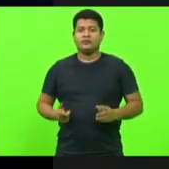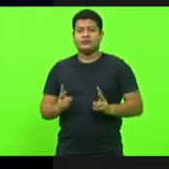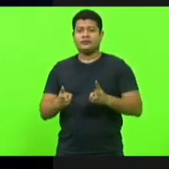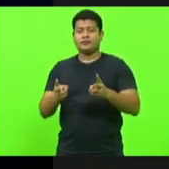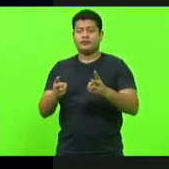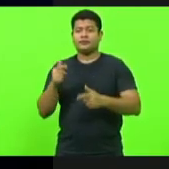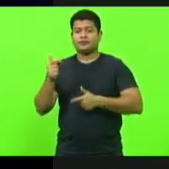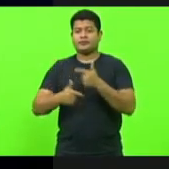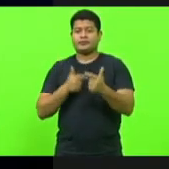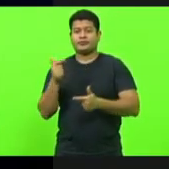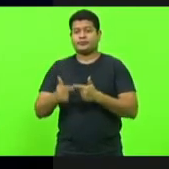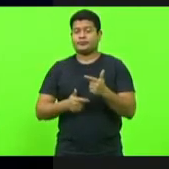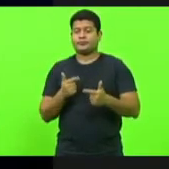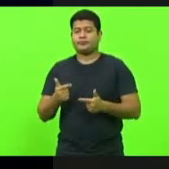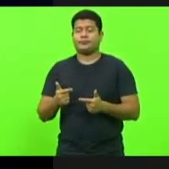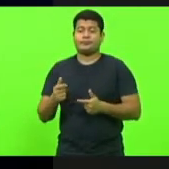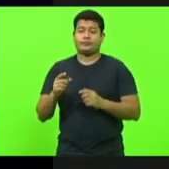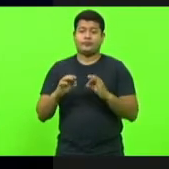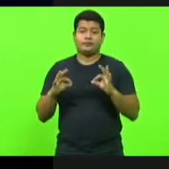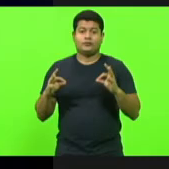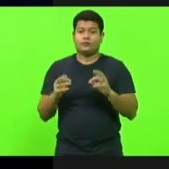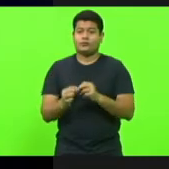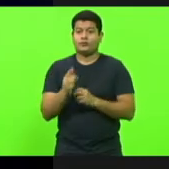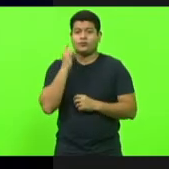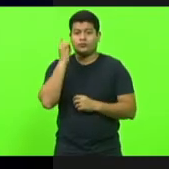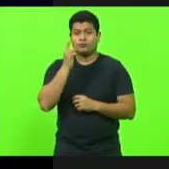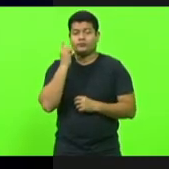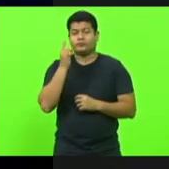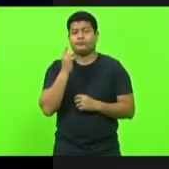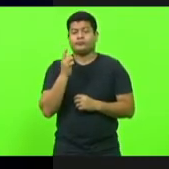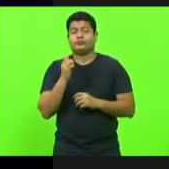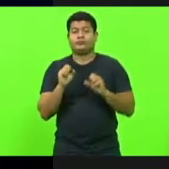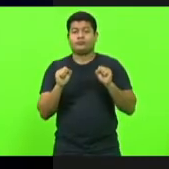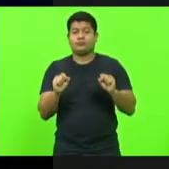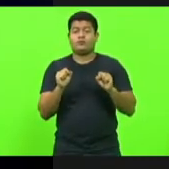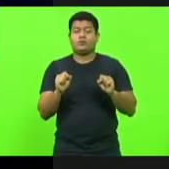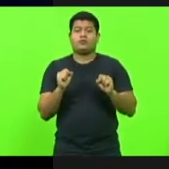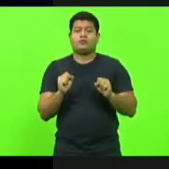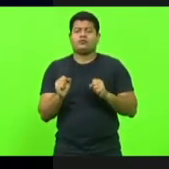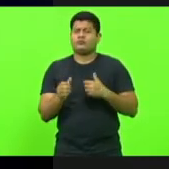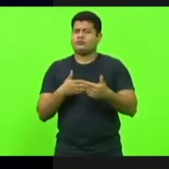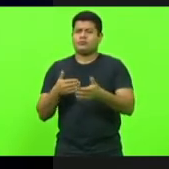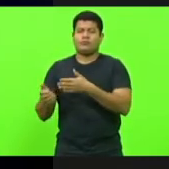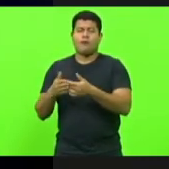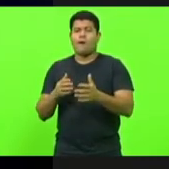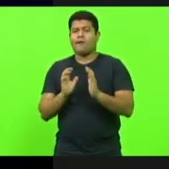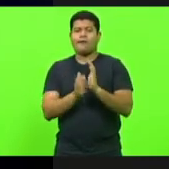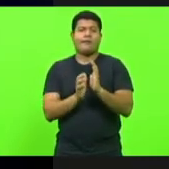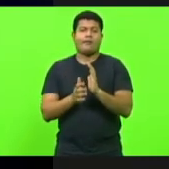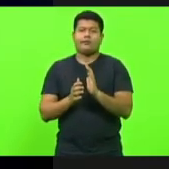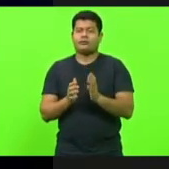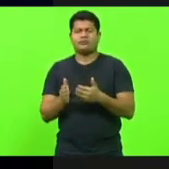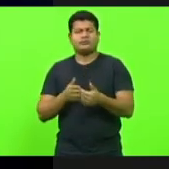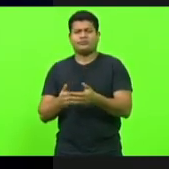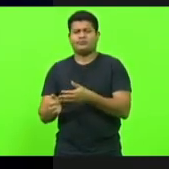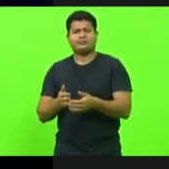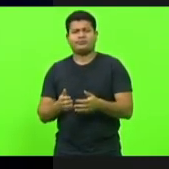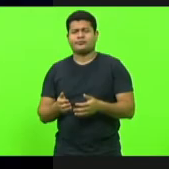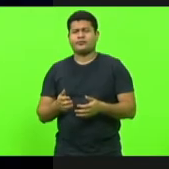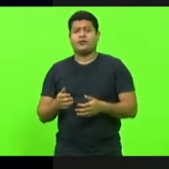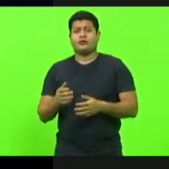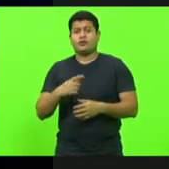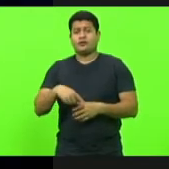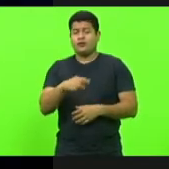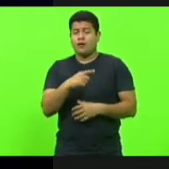trabalho que nós todos os deputados possamos independentemente de partido político podermos contar com esse